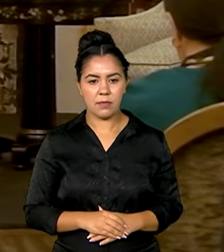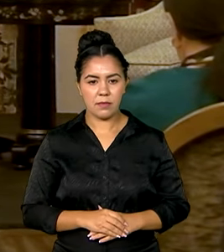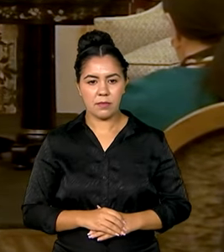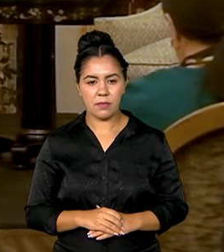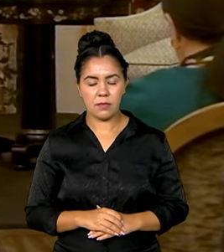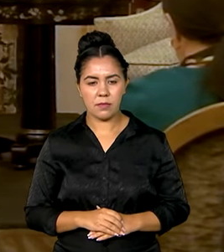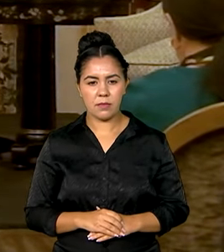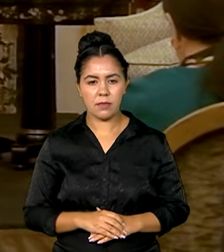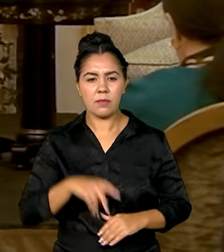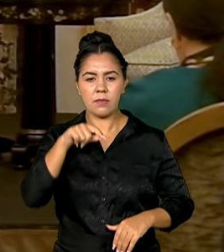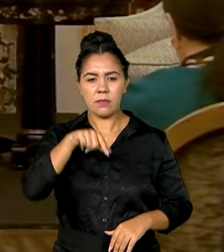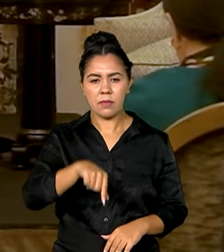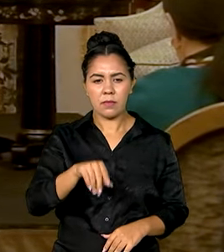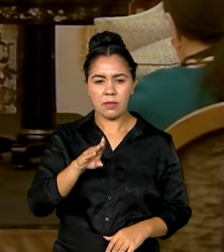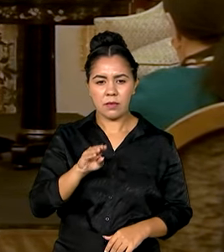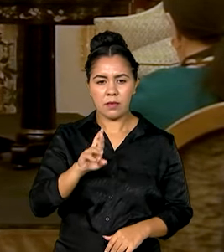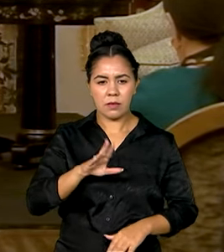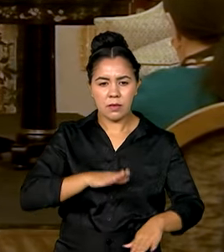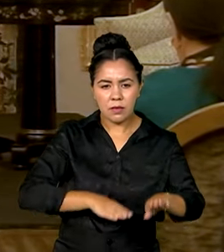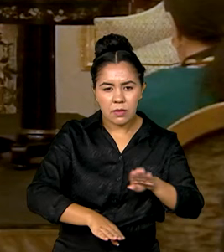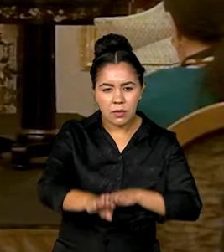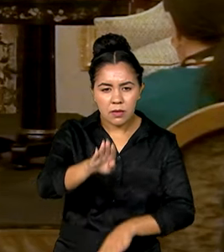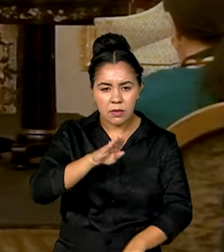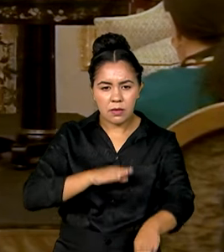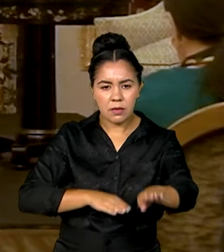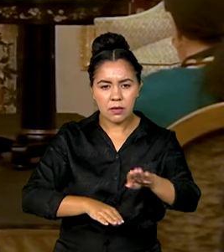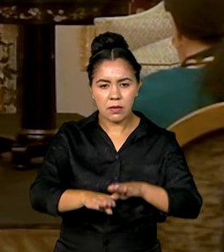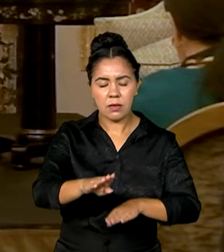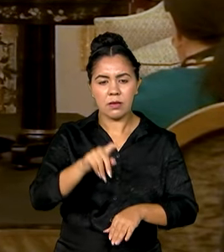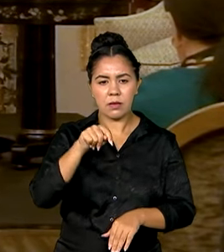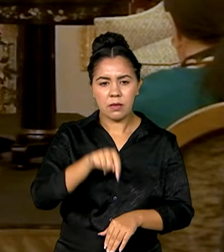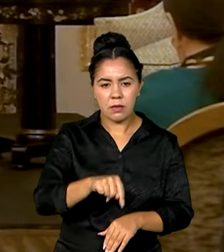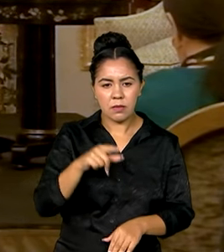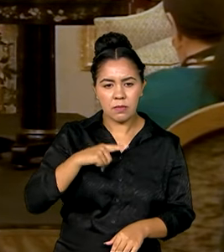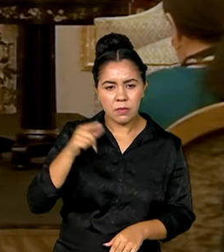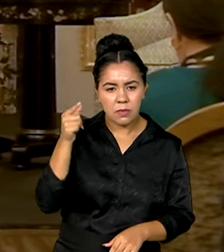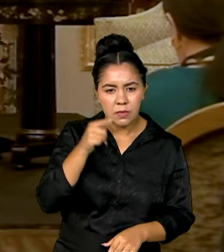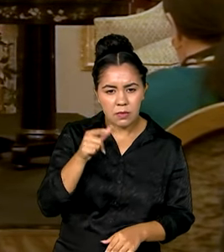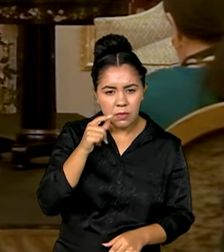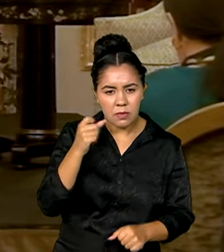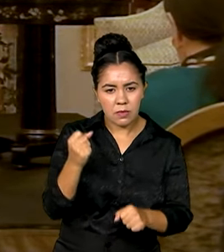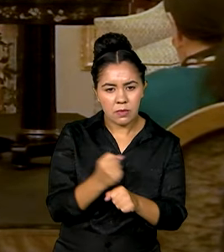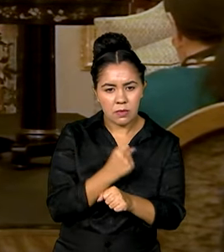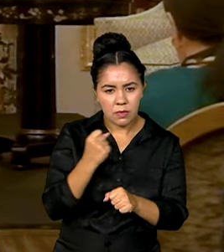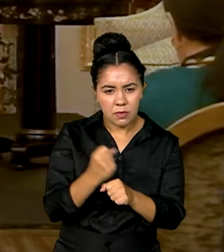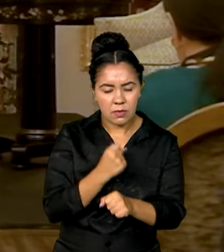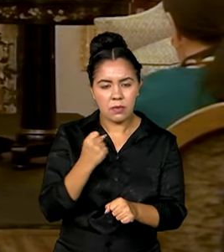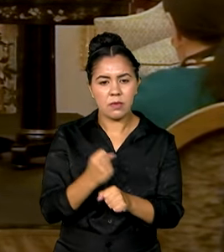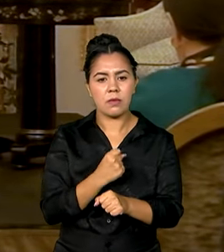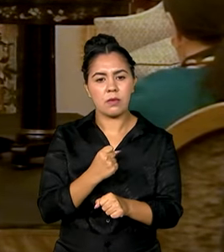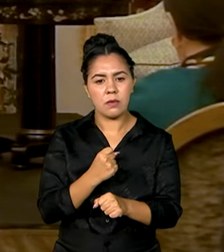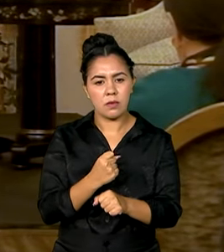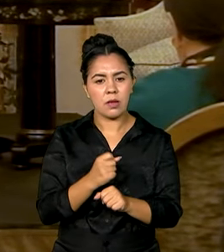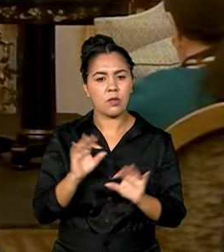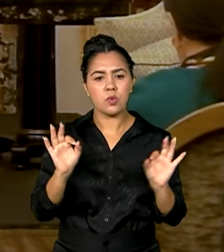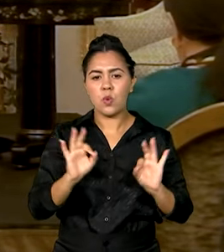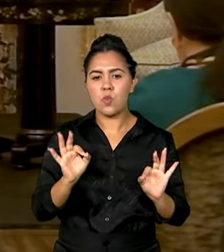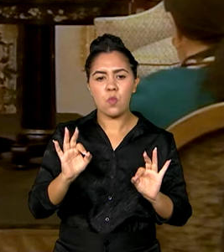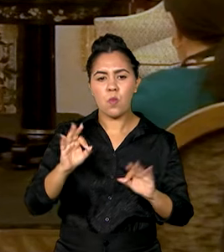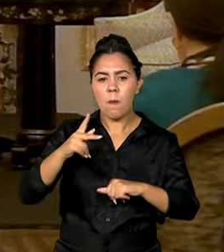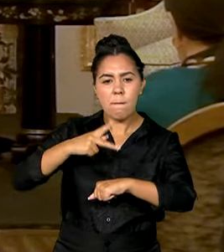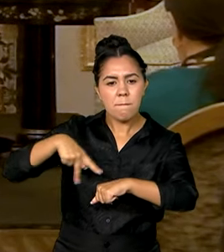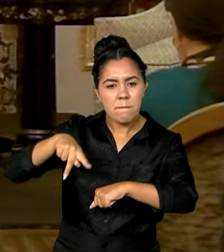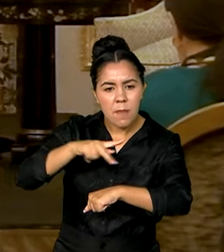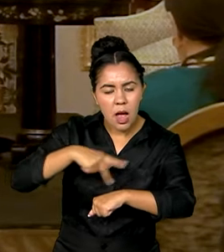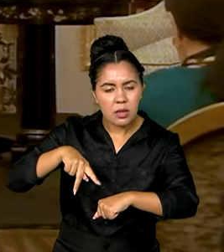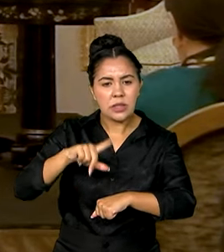concessões rodoviárias, como hoje a maior carteira de concessões rodoviárias do mundo. Nenhum país no mundo tem a quantidade